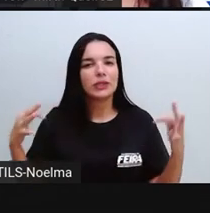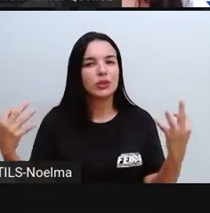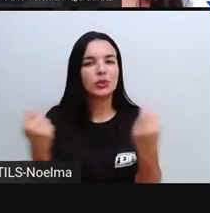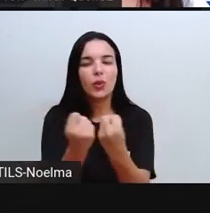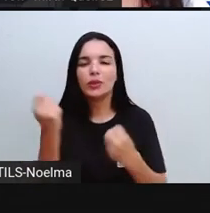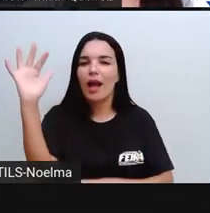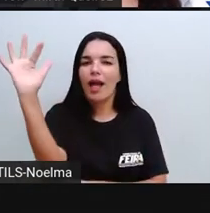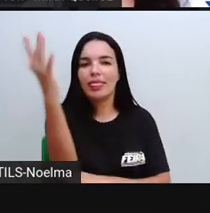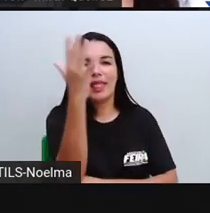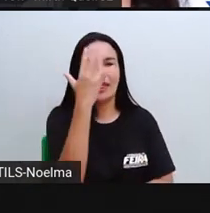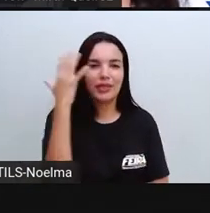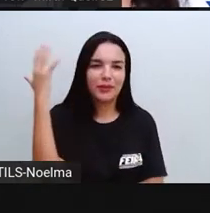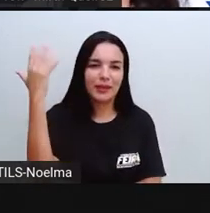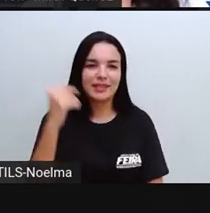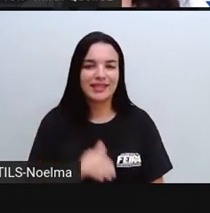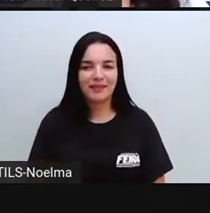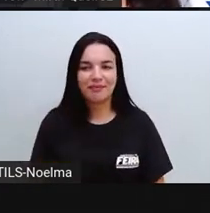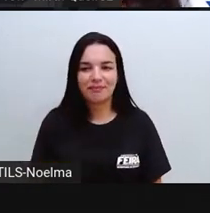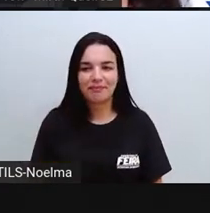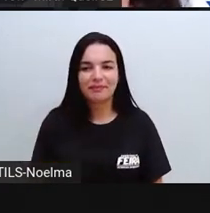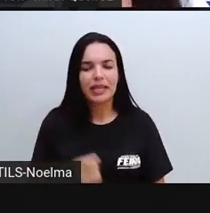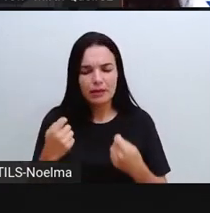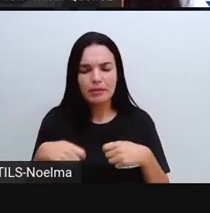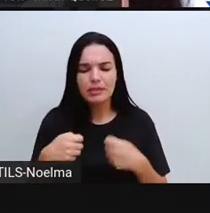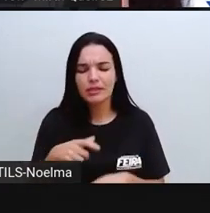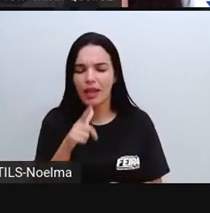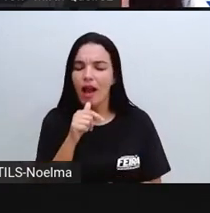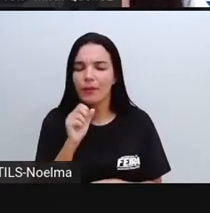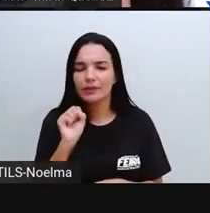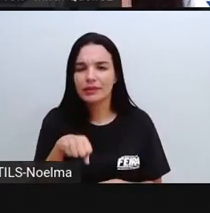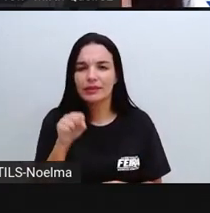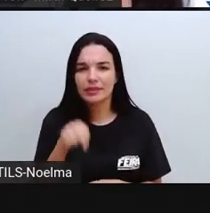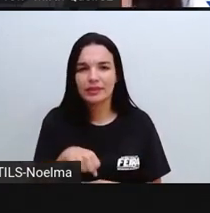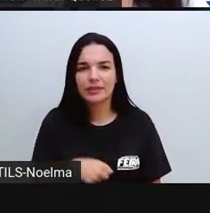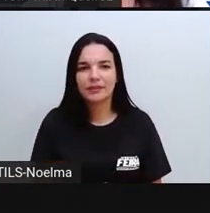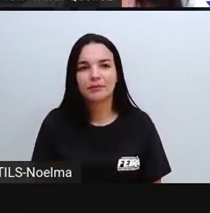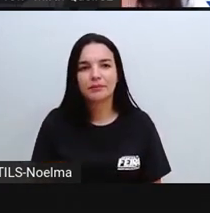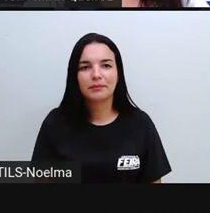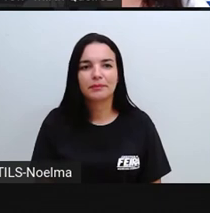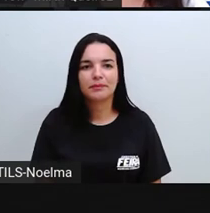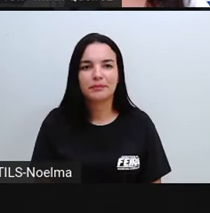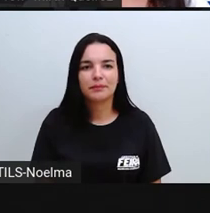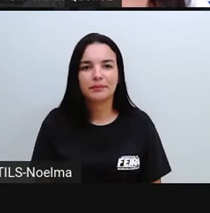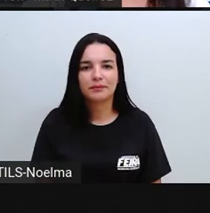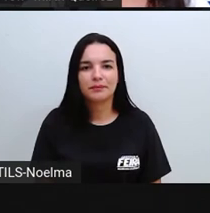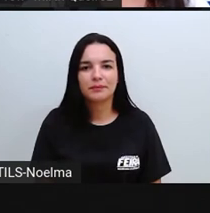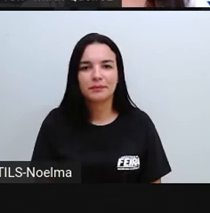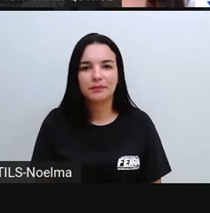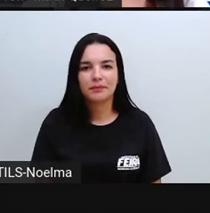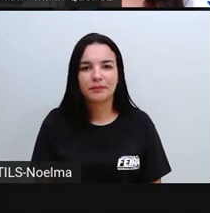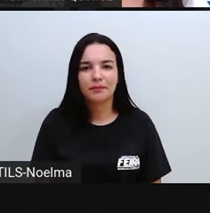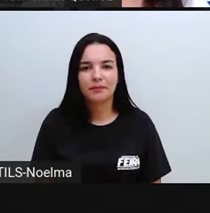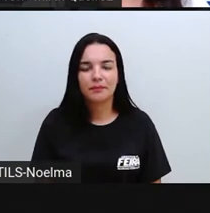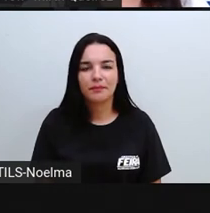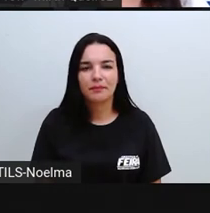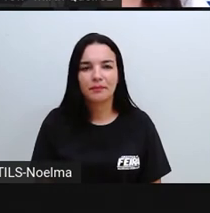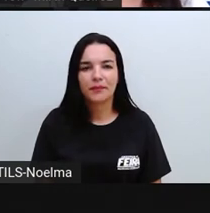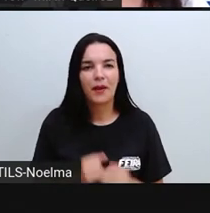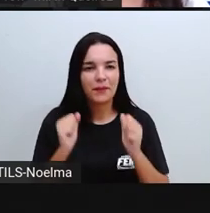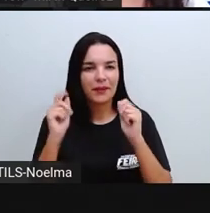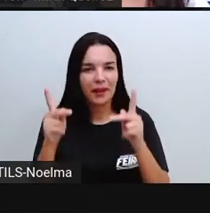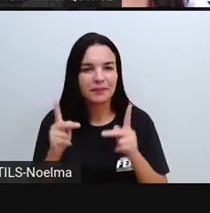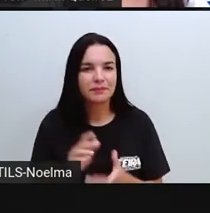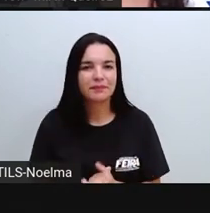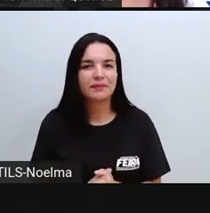da hidrelétrica. A gente precisa da água. Sem a água, não tem como as hidrelétricas produzirem energia, certo?